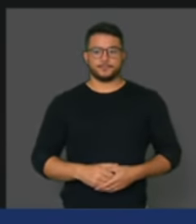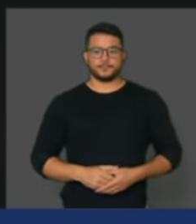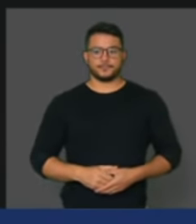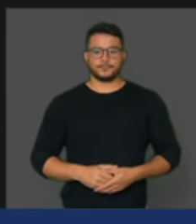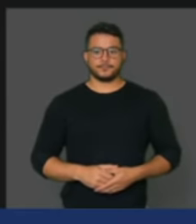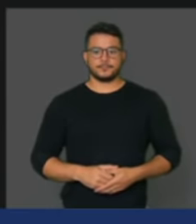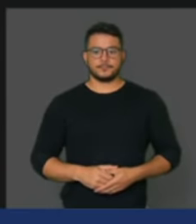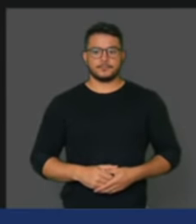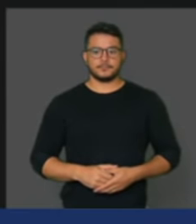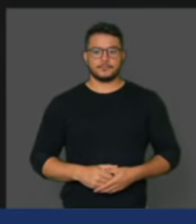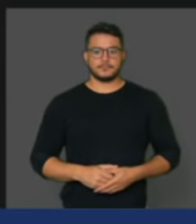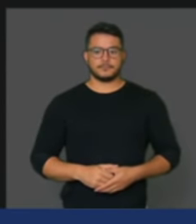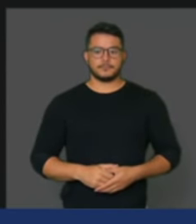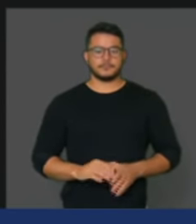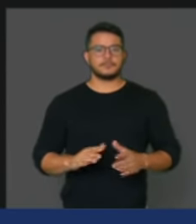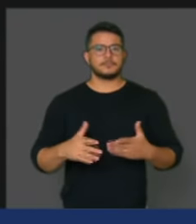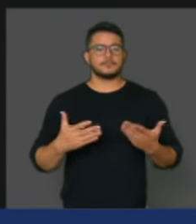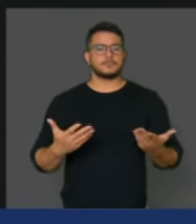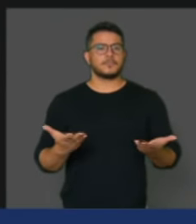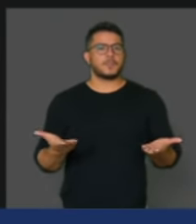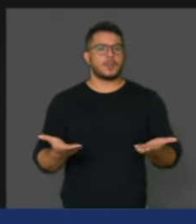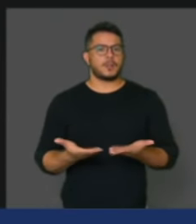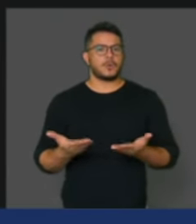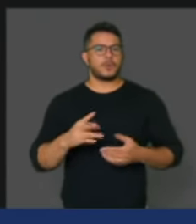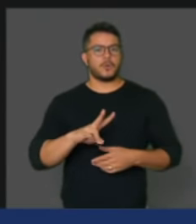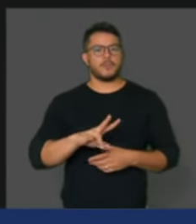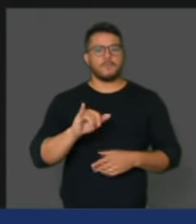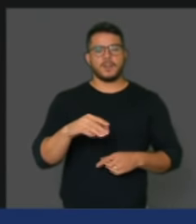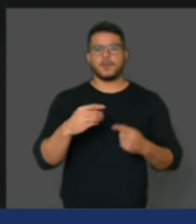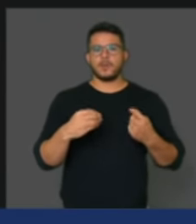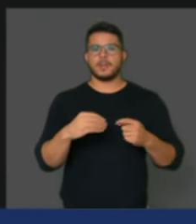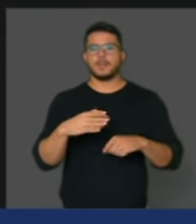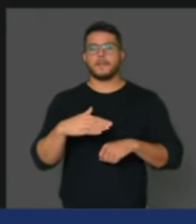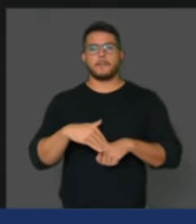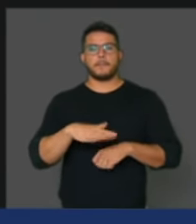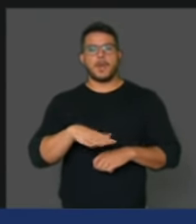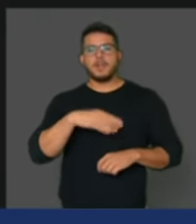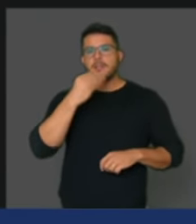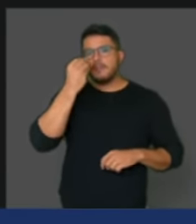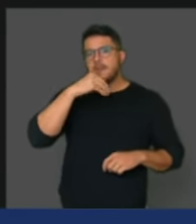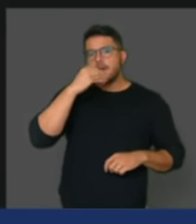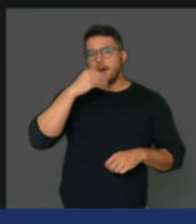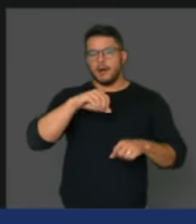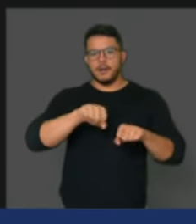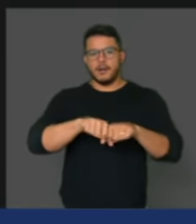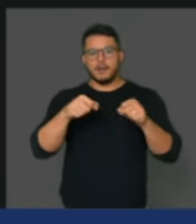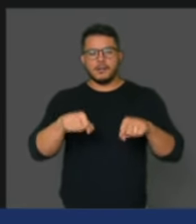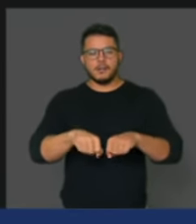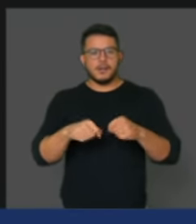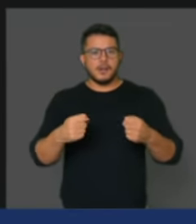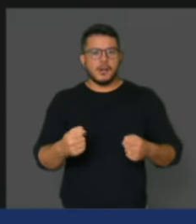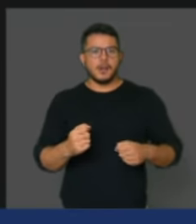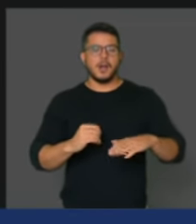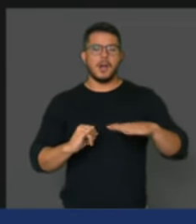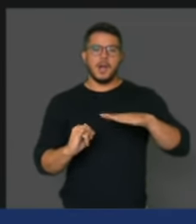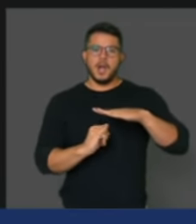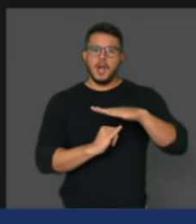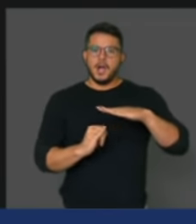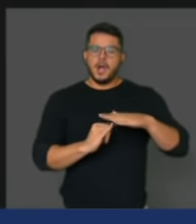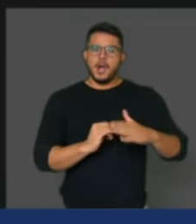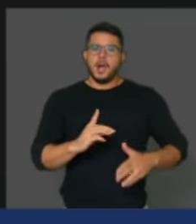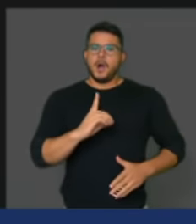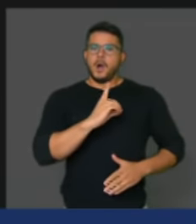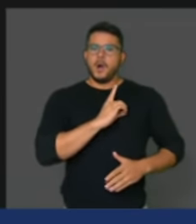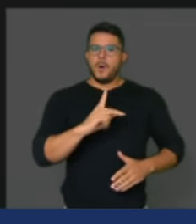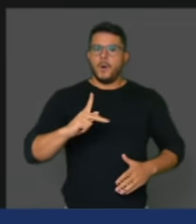Manietar, fragilizar, vulnerabilizar a instituição que cuida